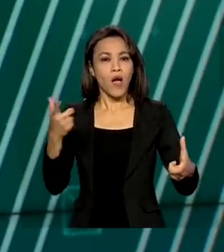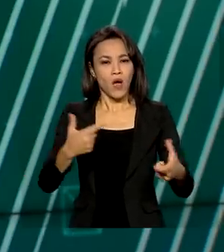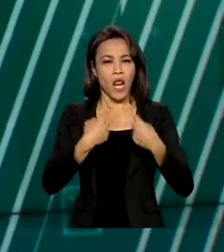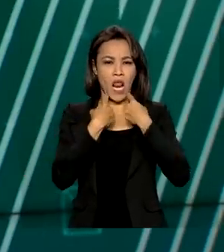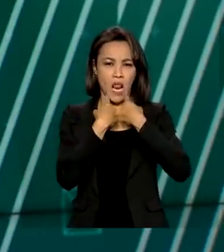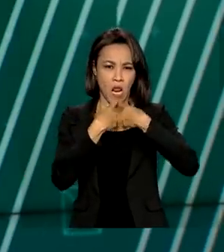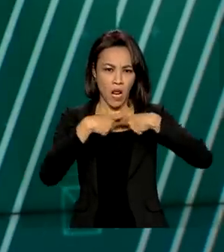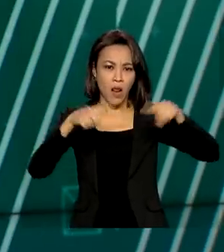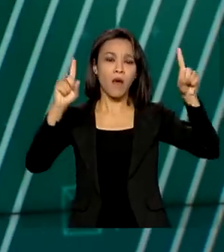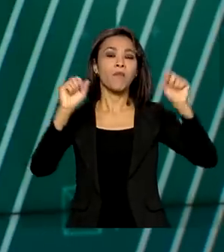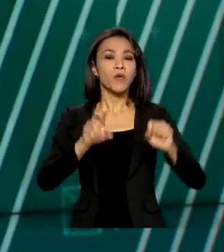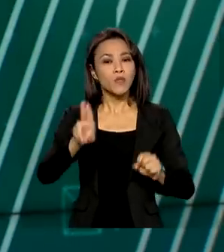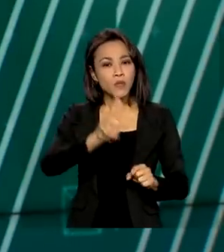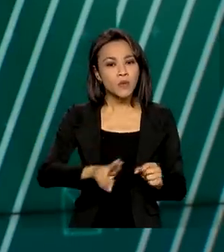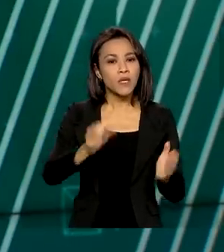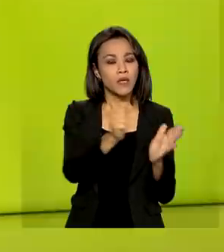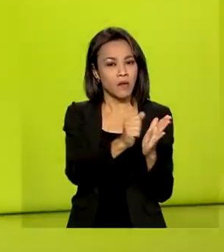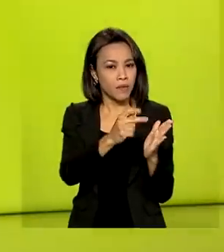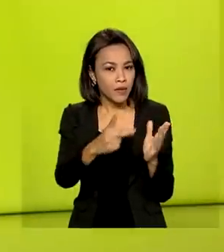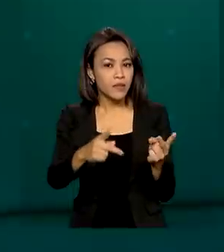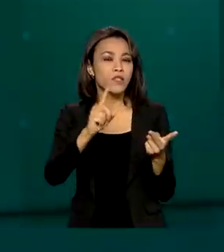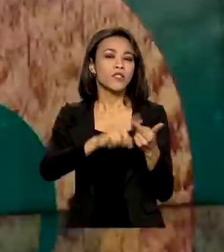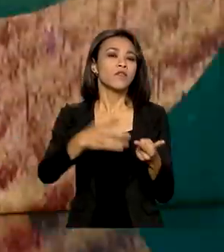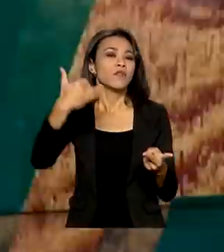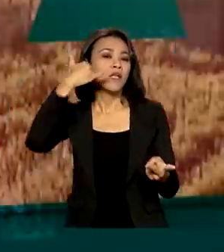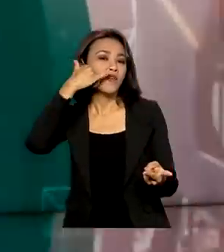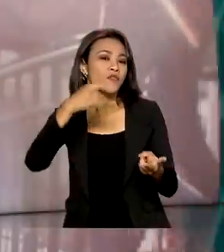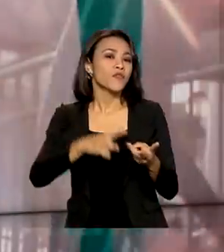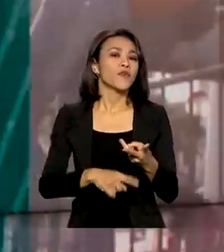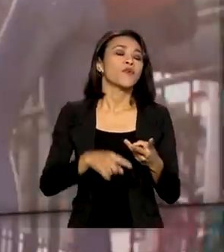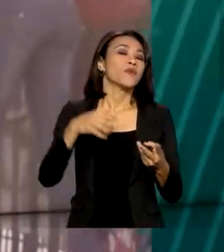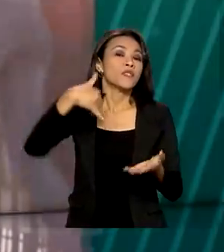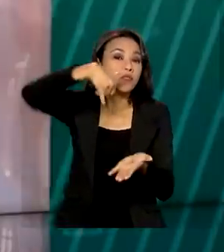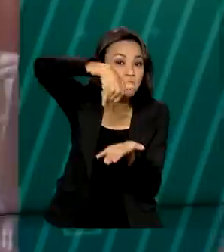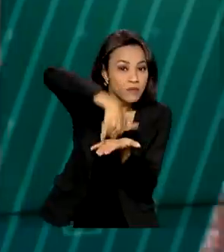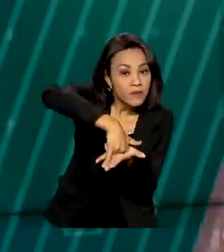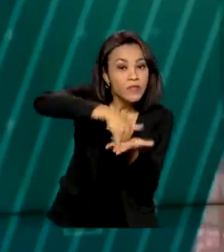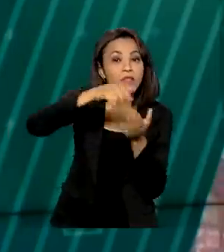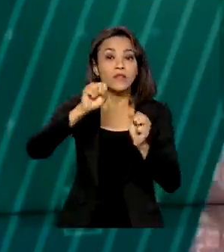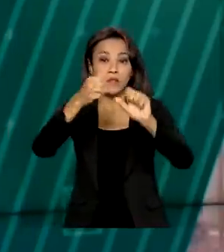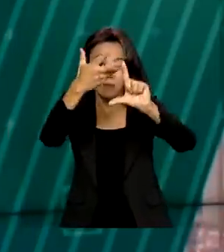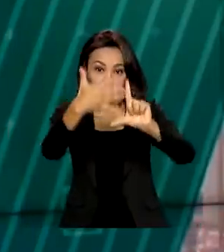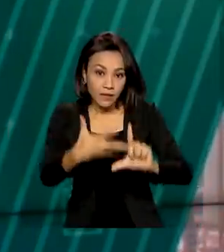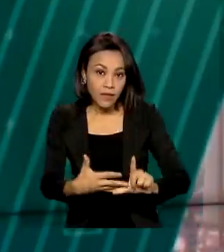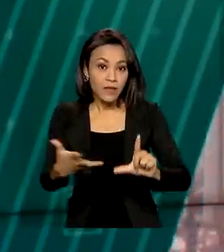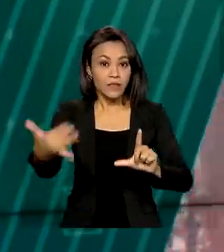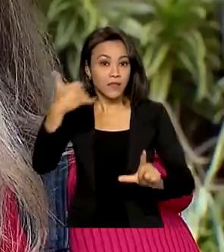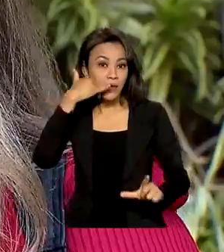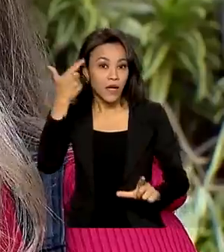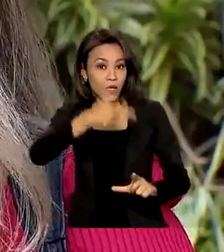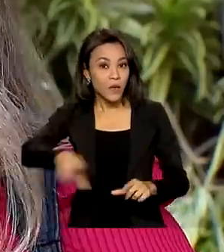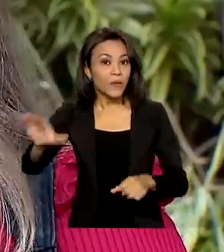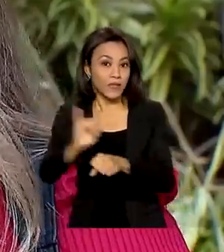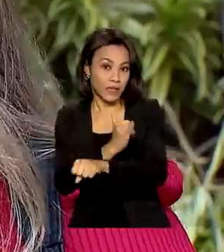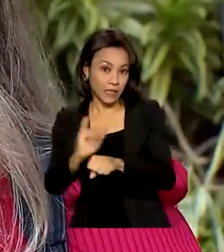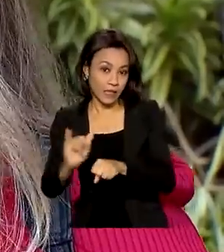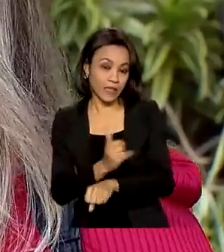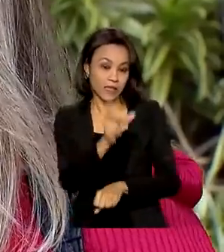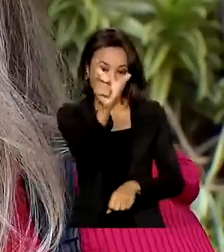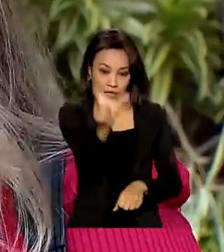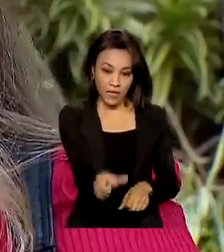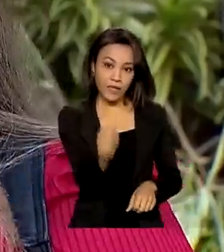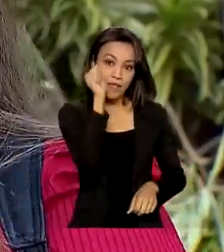via aplicativos, telefone fixo, site, celular e outras ferramentas digitais. Mariana